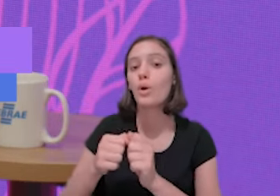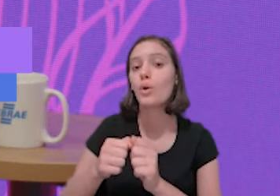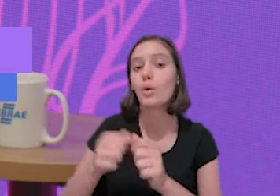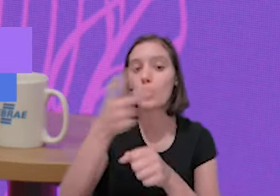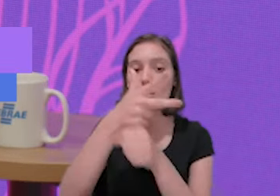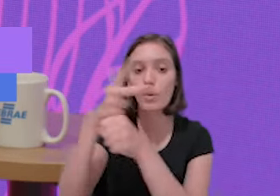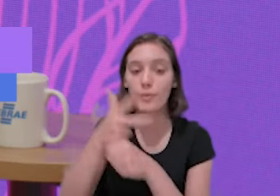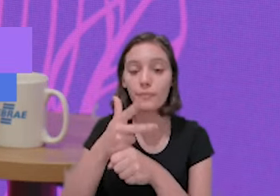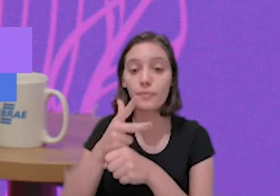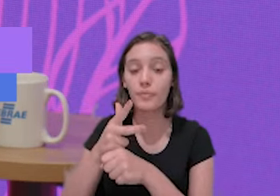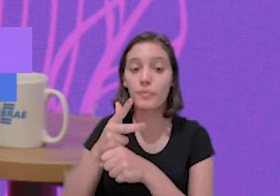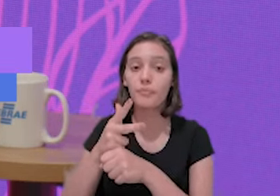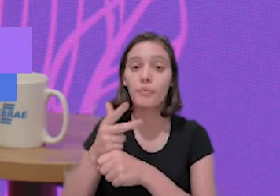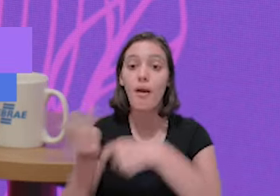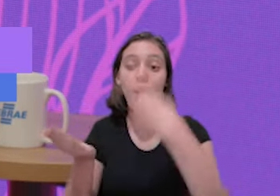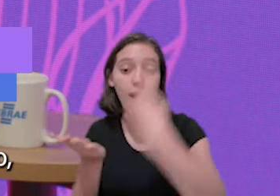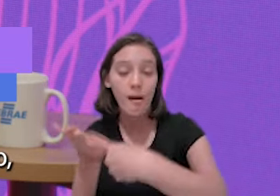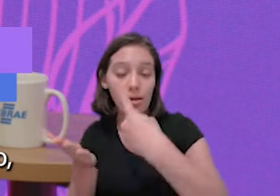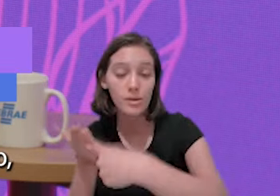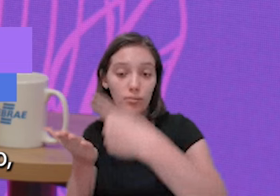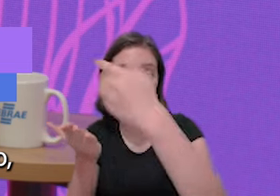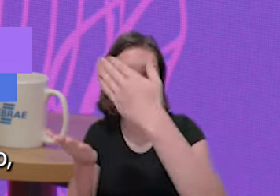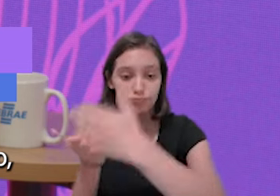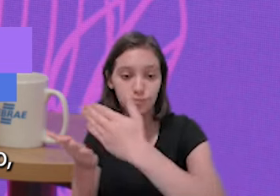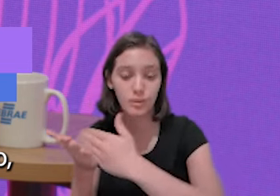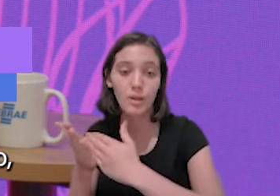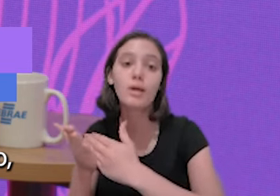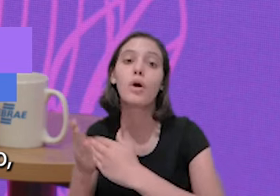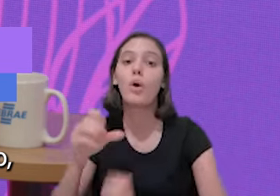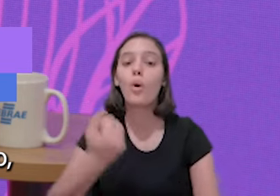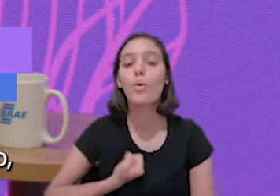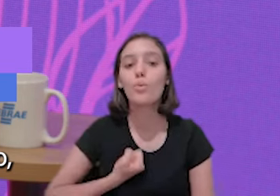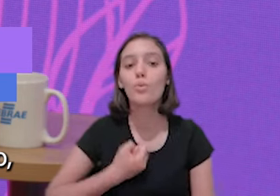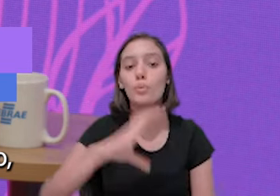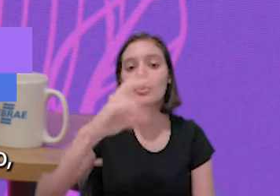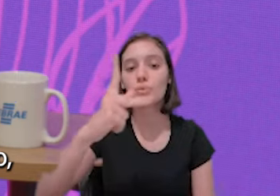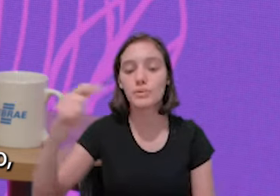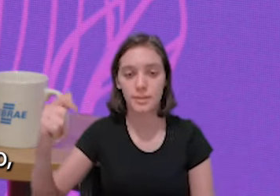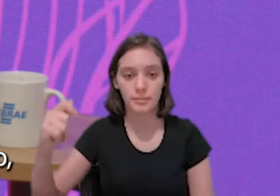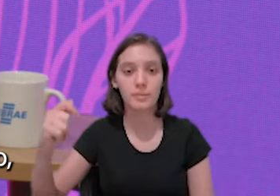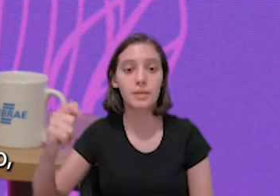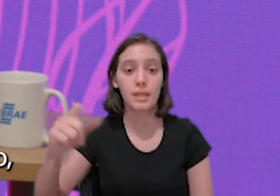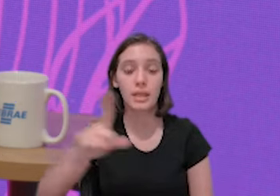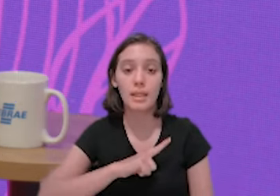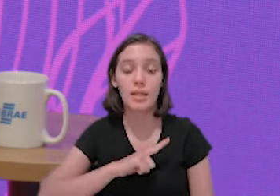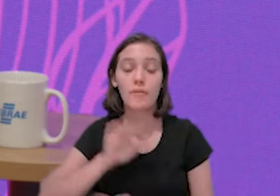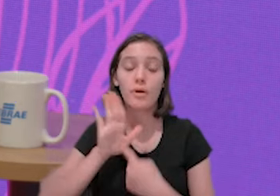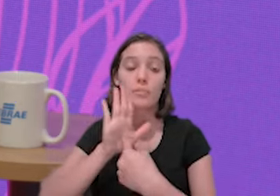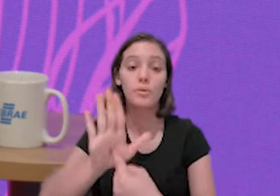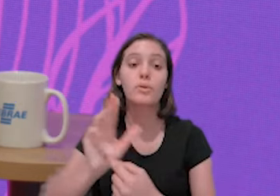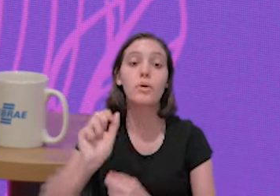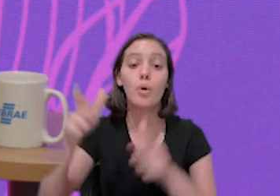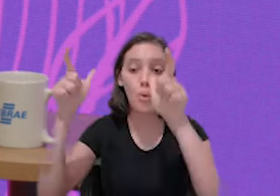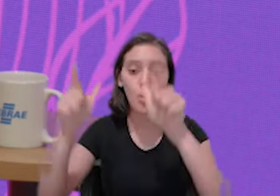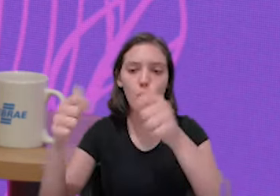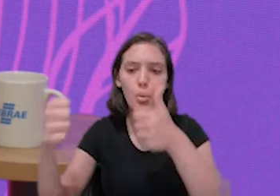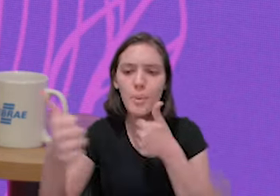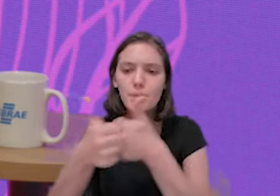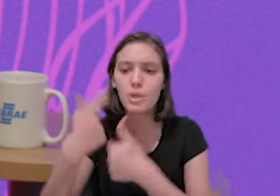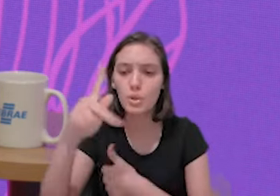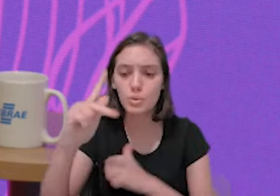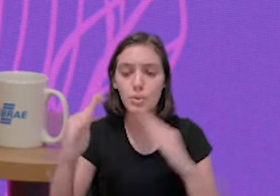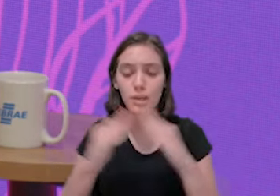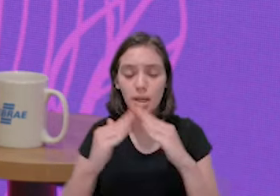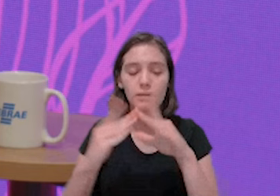vídeo a Agenda Sebrae. É só você colocar o número do CEP do seu endereço, vai aparecer o